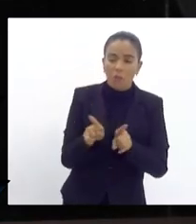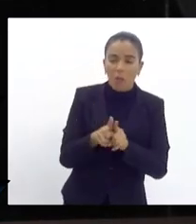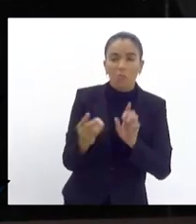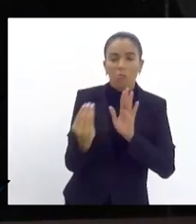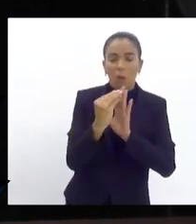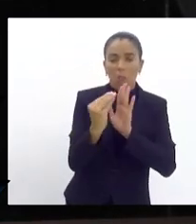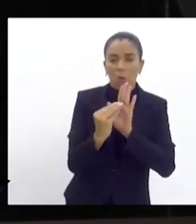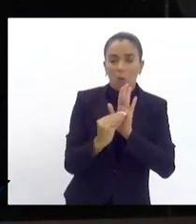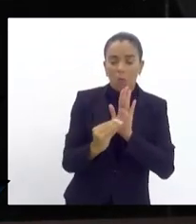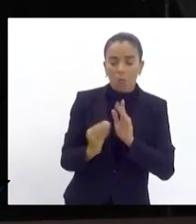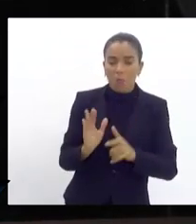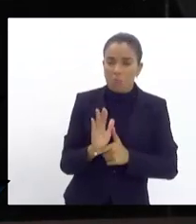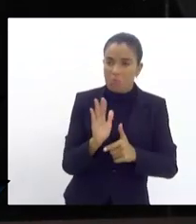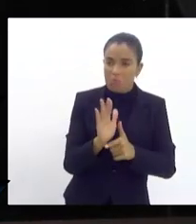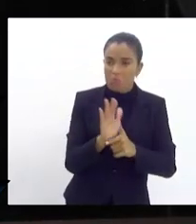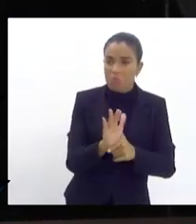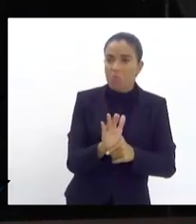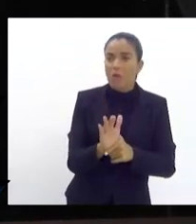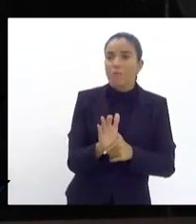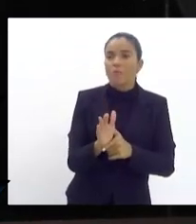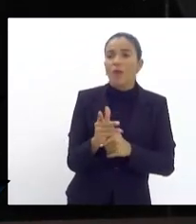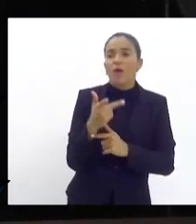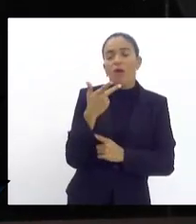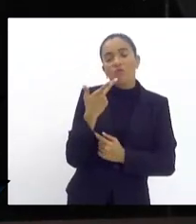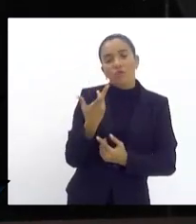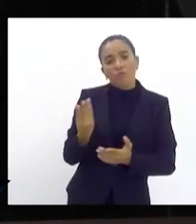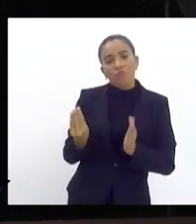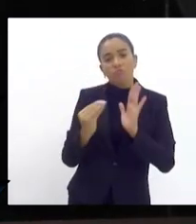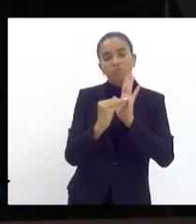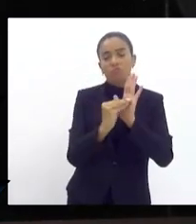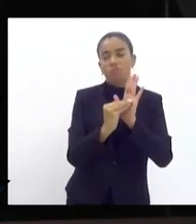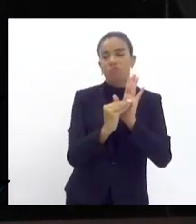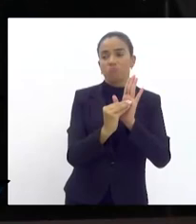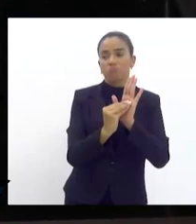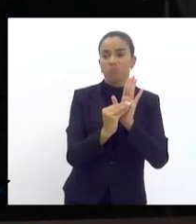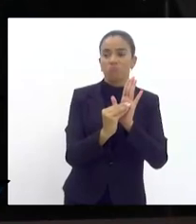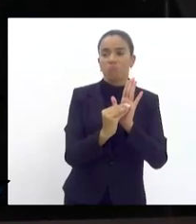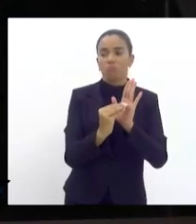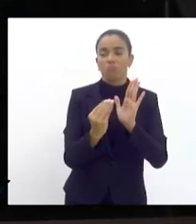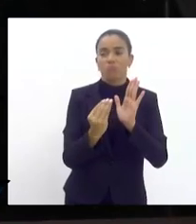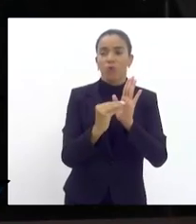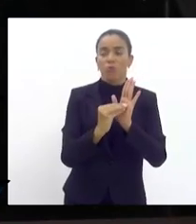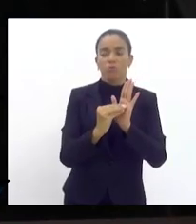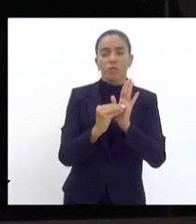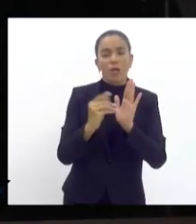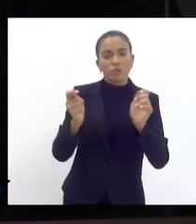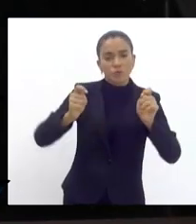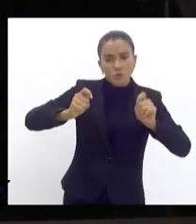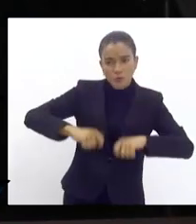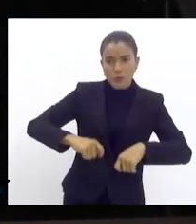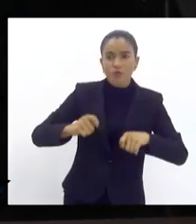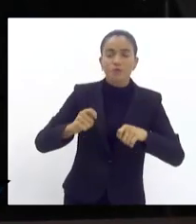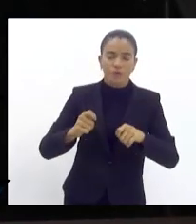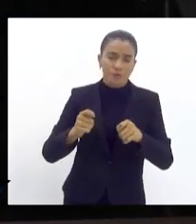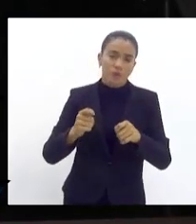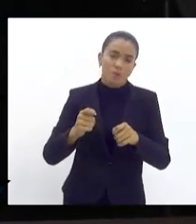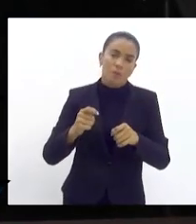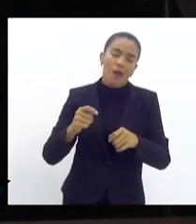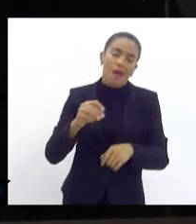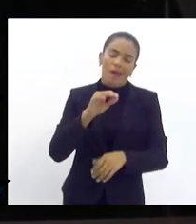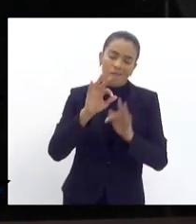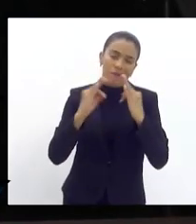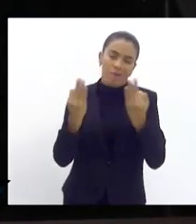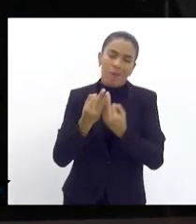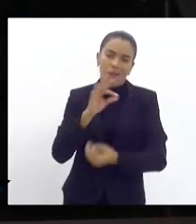contribuíram de colocar uma quantidade que seja o suficiente para que as famílias de baixa renda